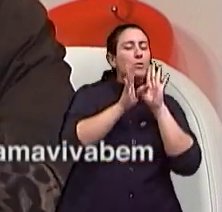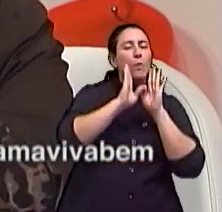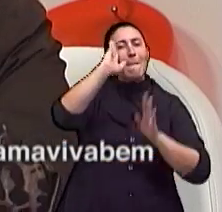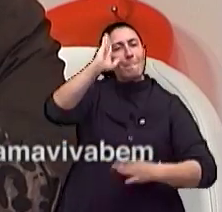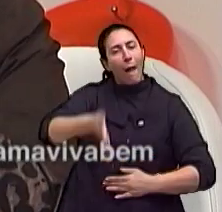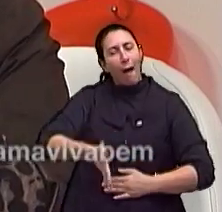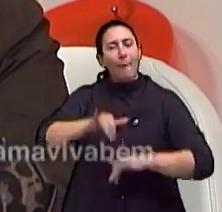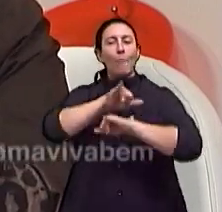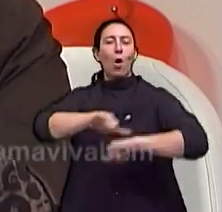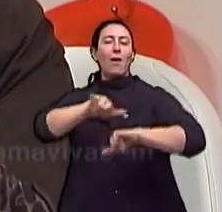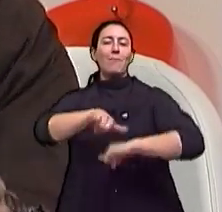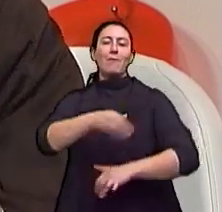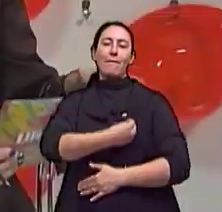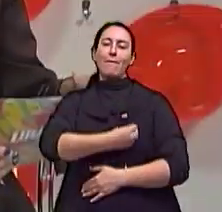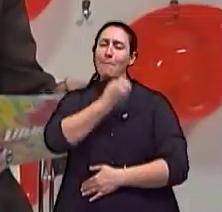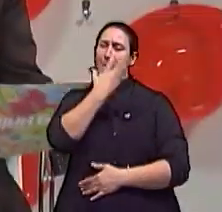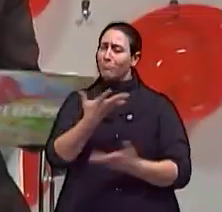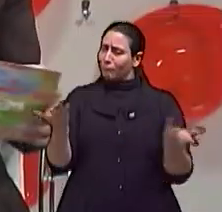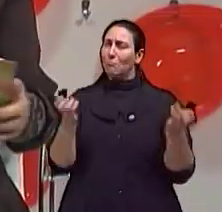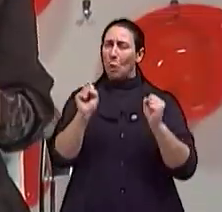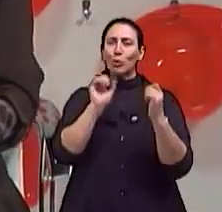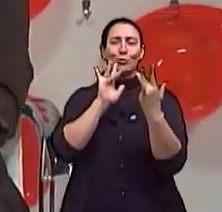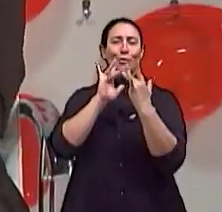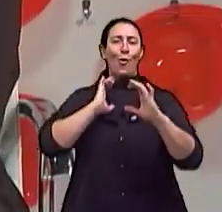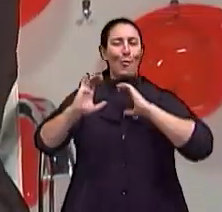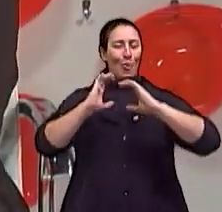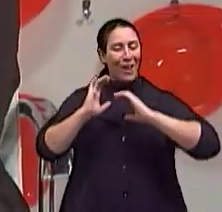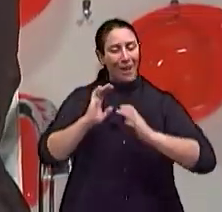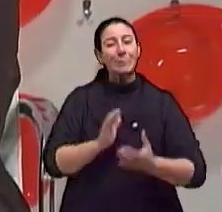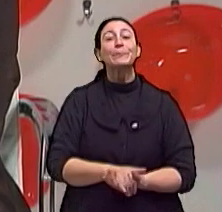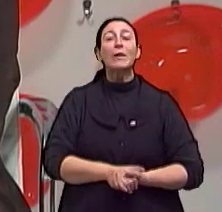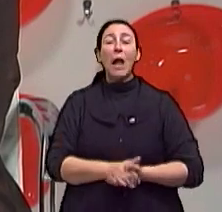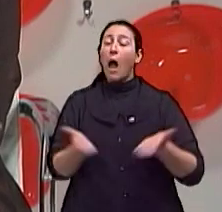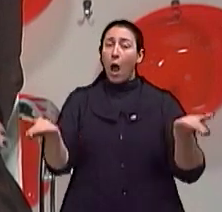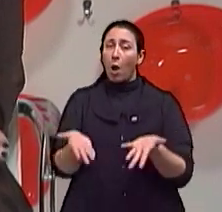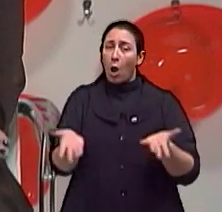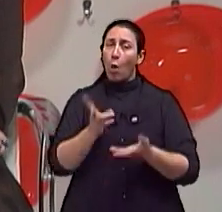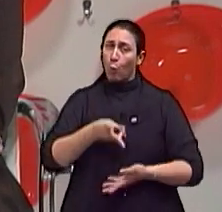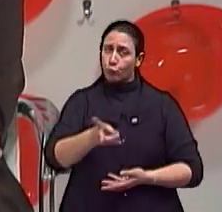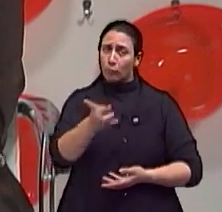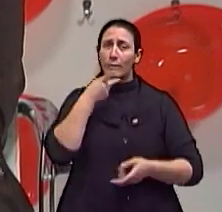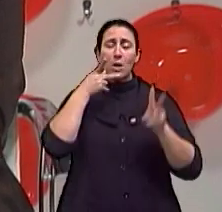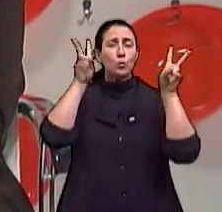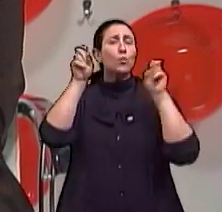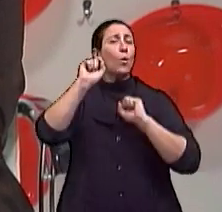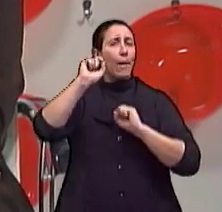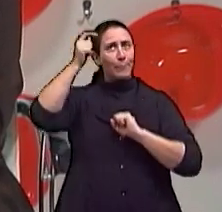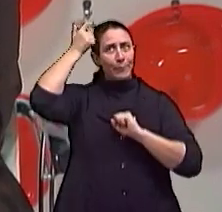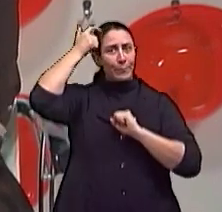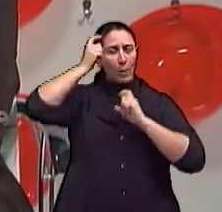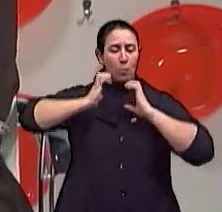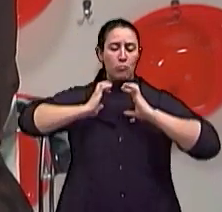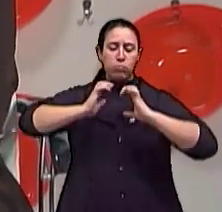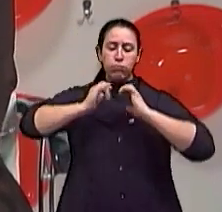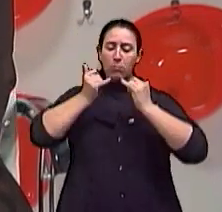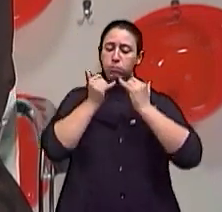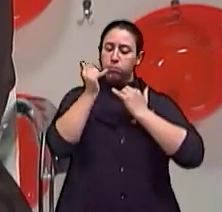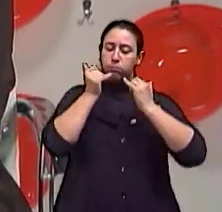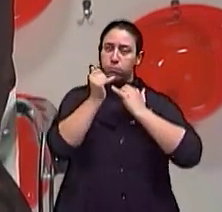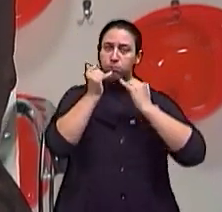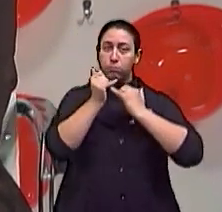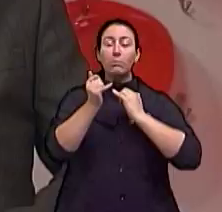A gente adora a comunicação com vocês. Continuamos aqui a nossa conversa sobre estimulação cerebral com o médico